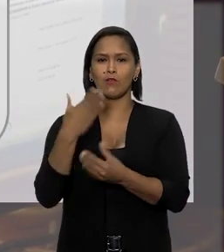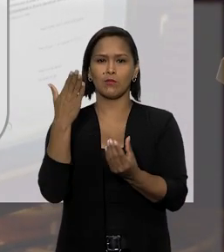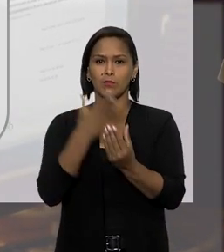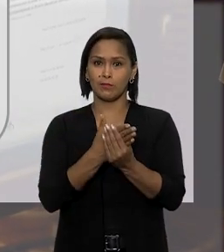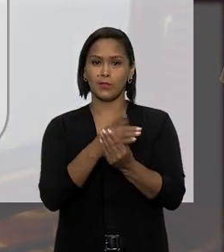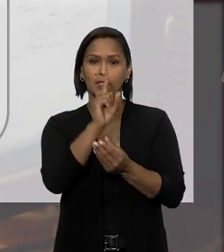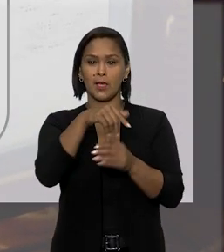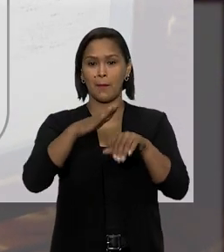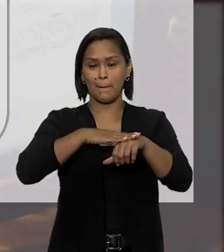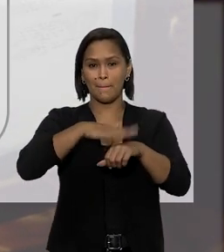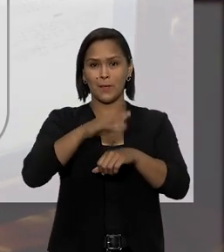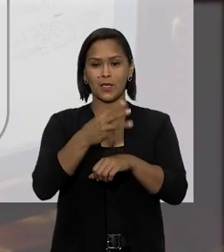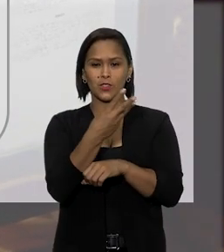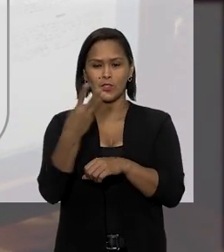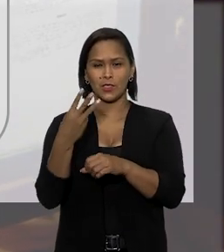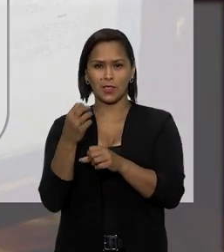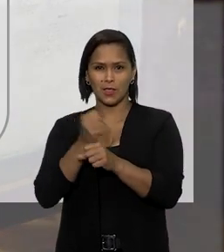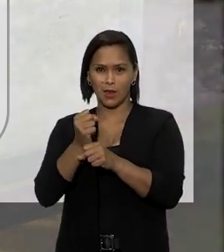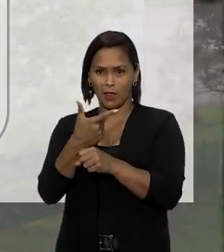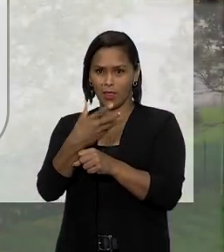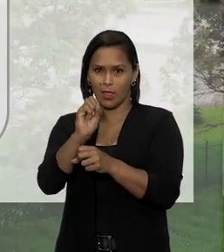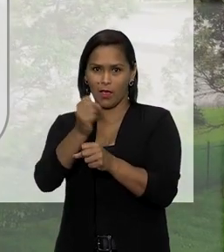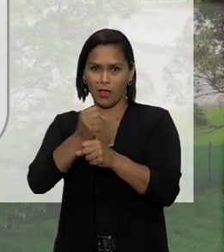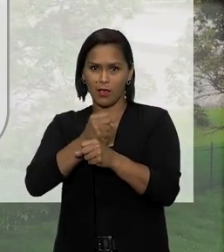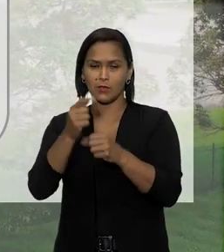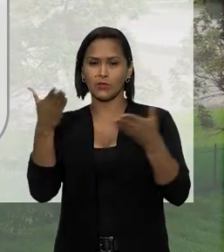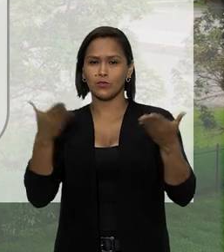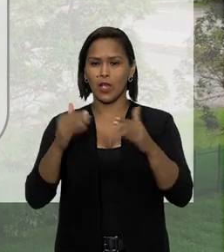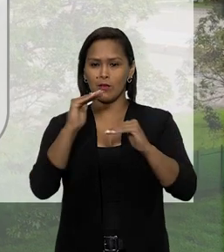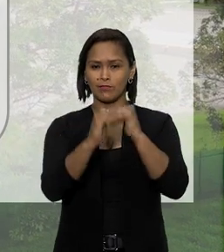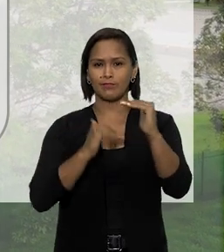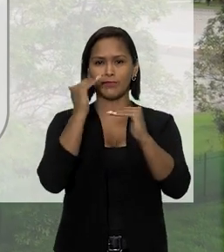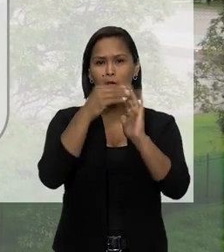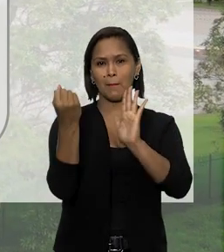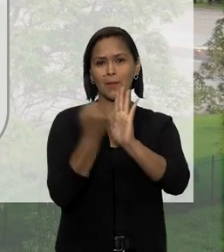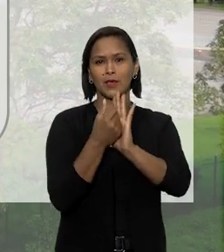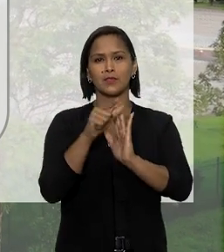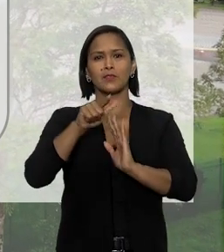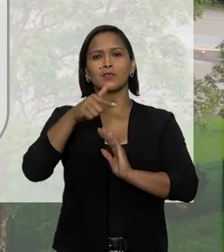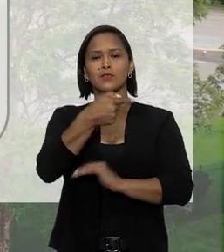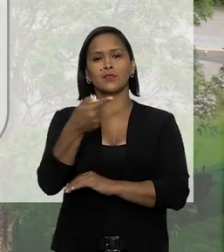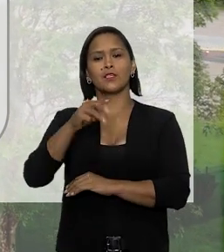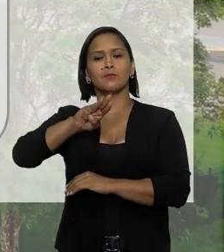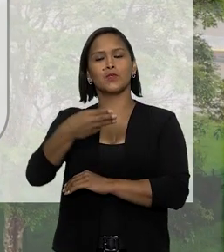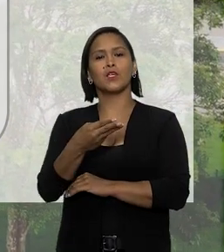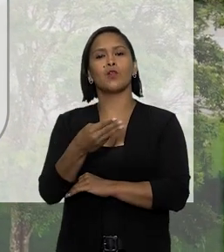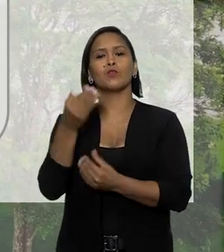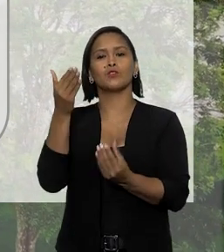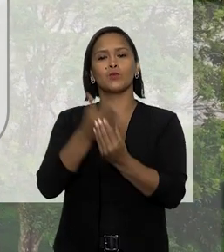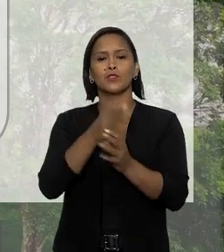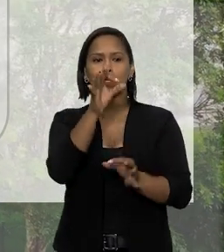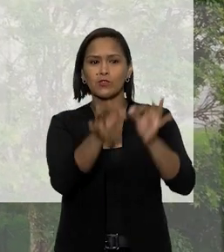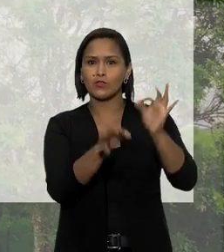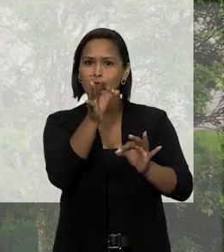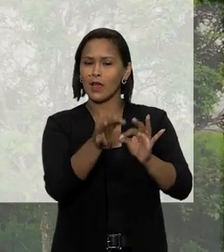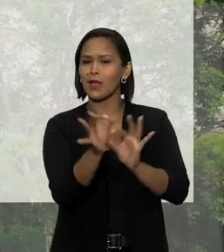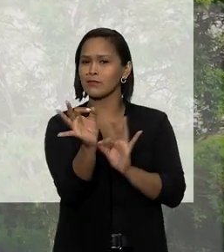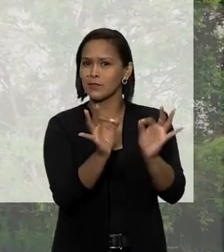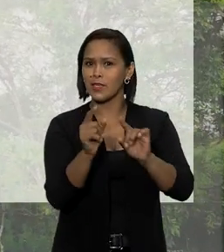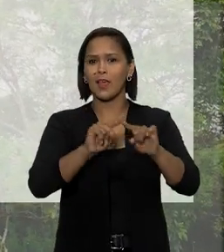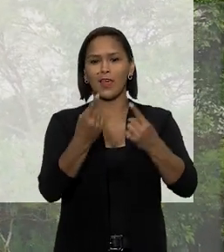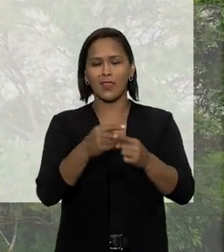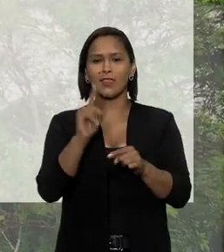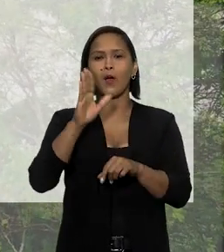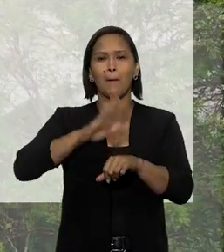demandas e em mais de três décadas de existência já ultrapassou a marca de 7 milhões de processos julgados. Por